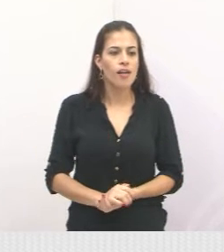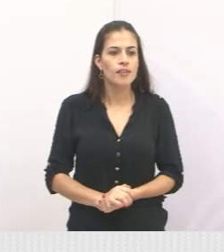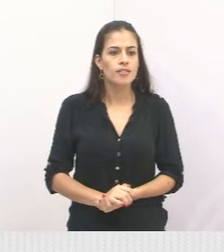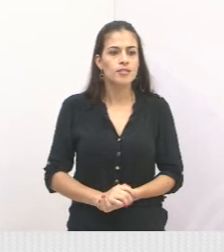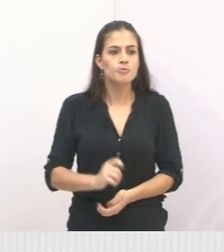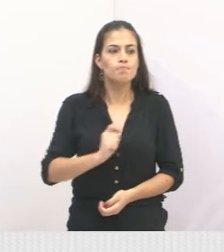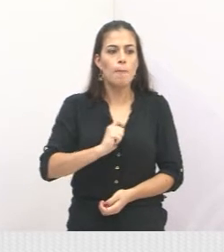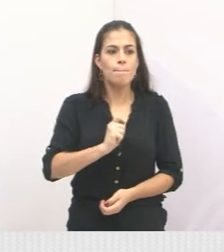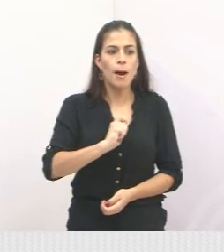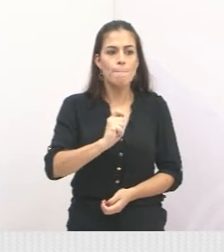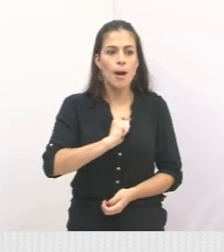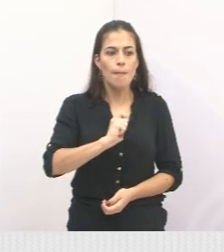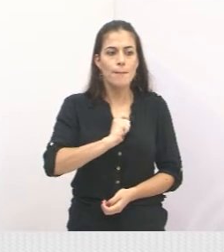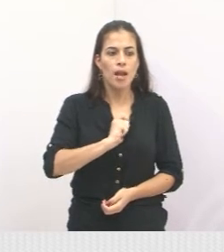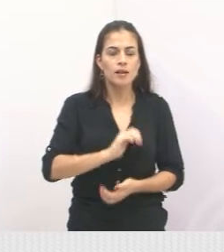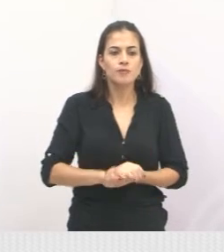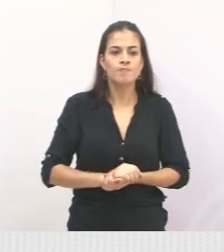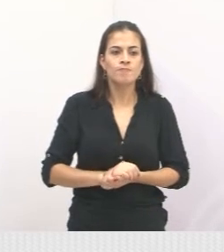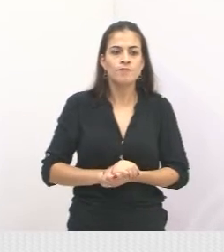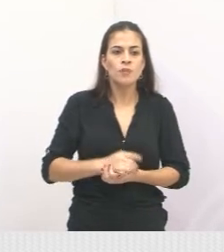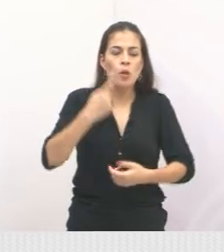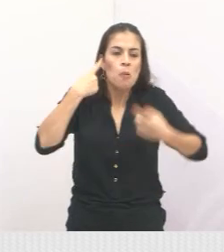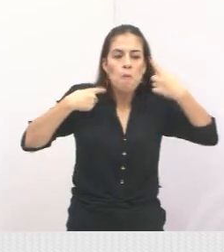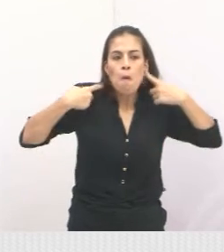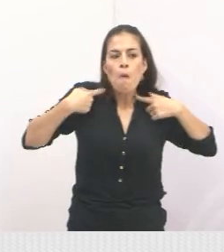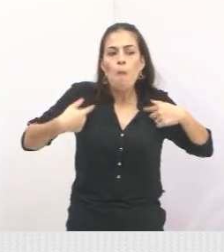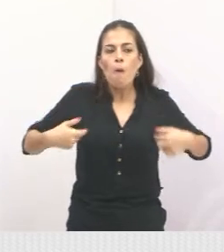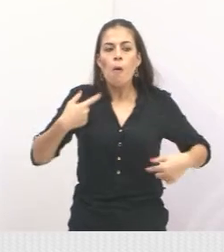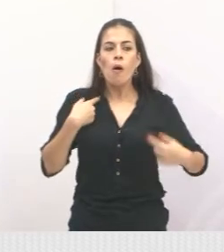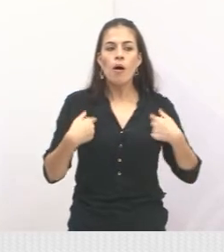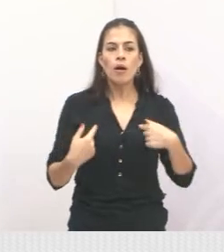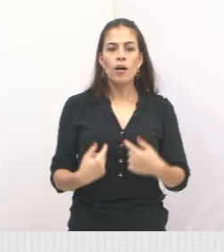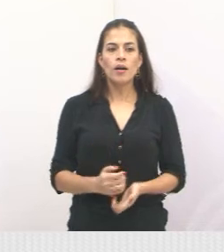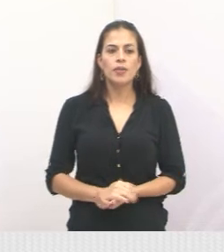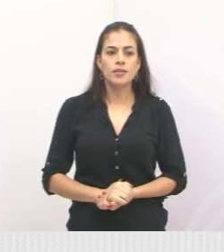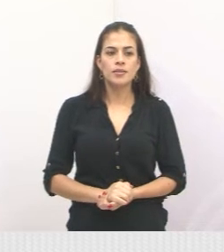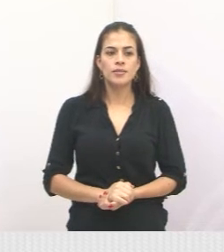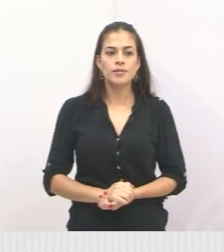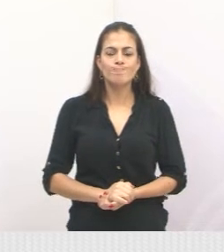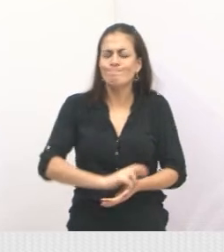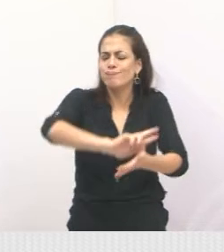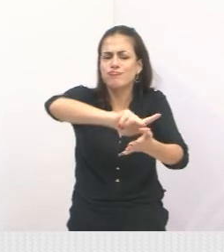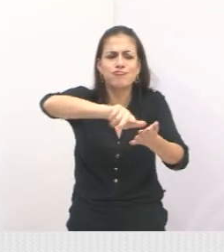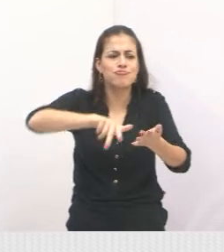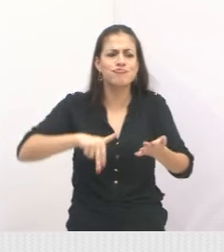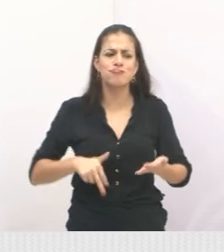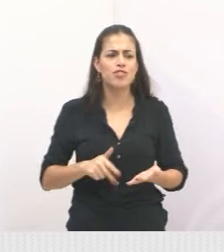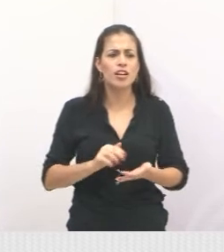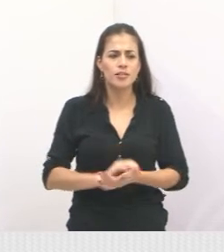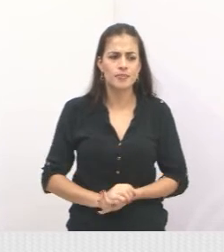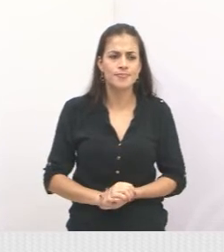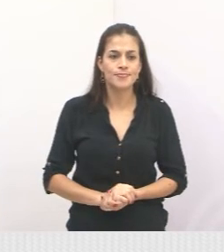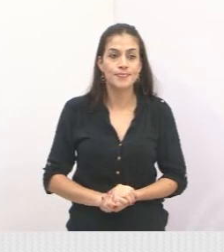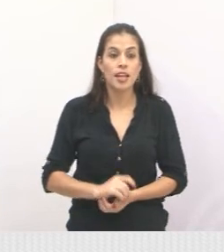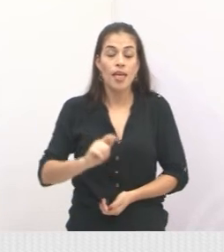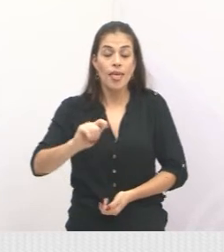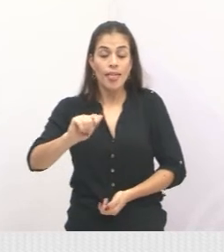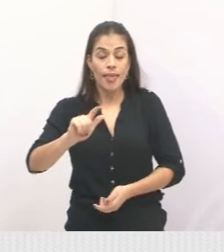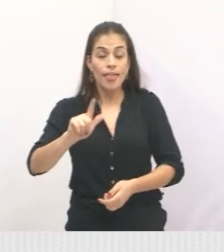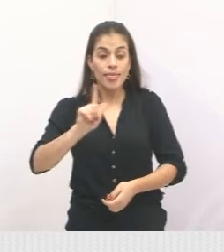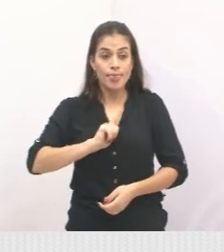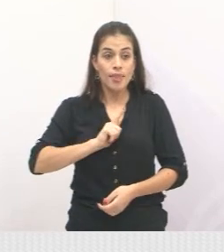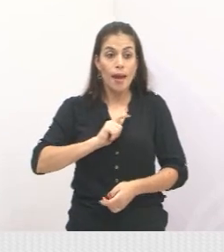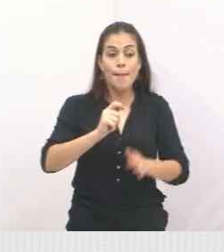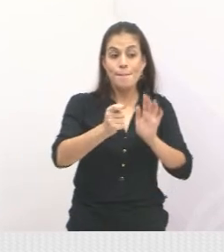provoca taquicardia, sudorese, aumento da sudorese, enfim, inúmeros sintomas. E tem a maconha, por exemplo,